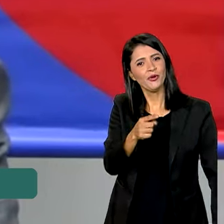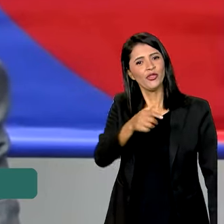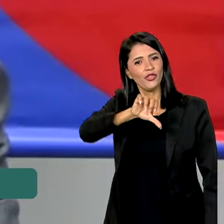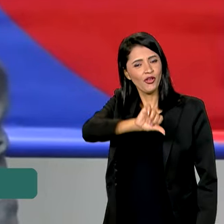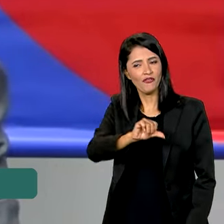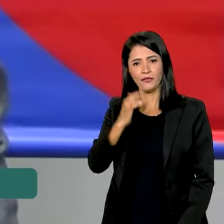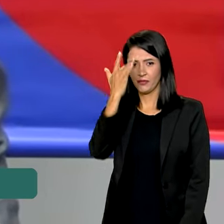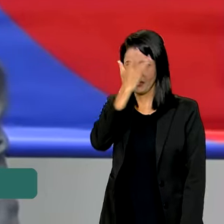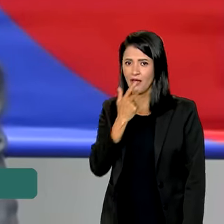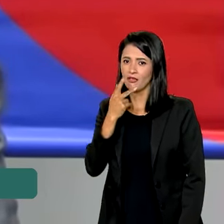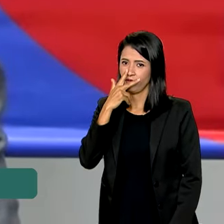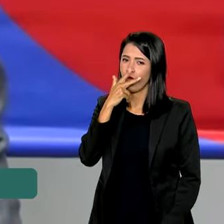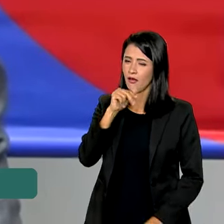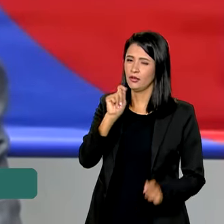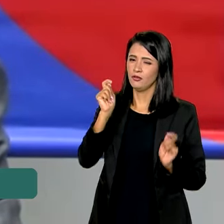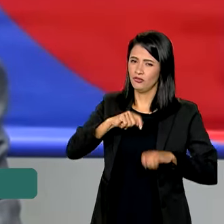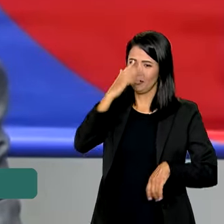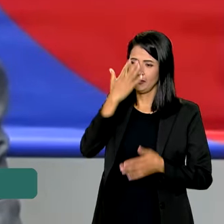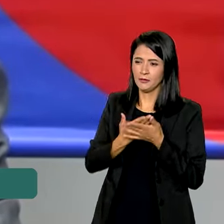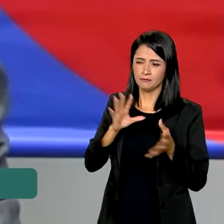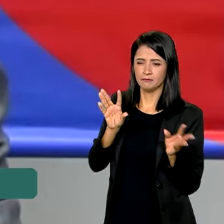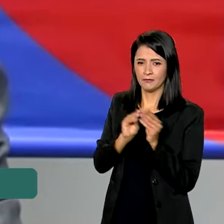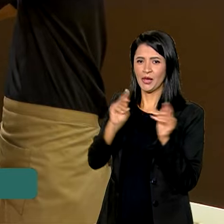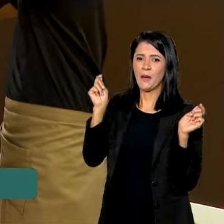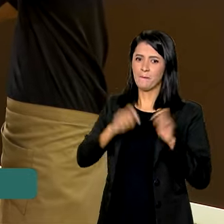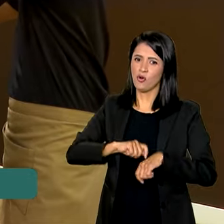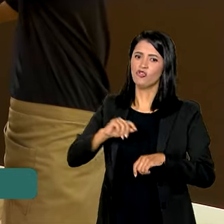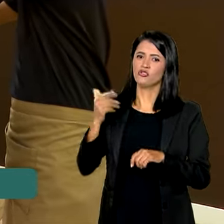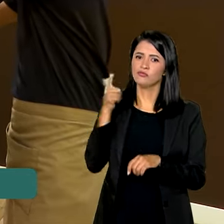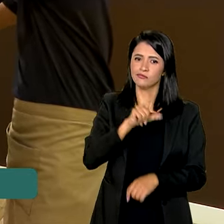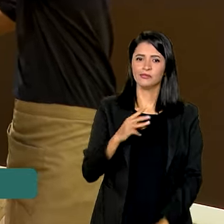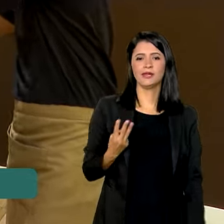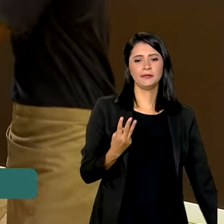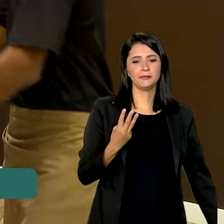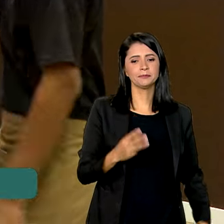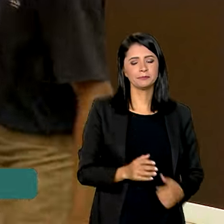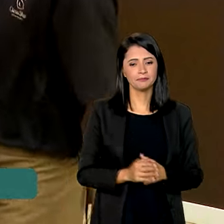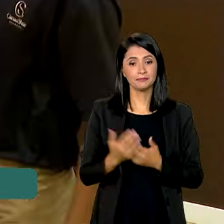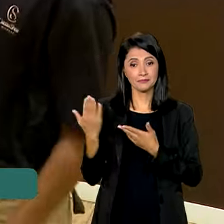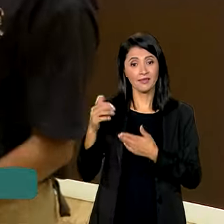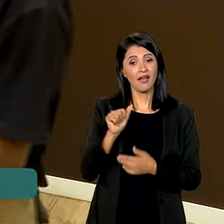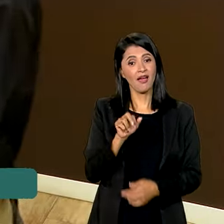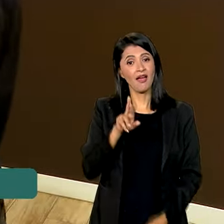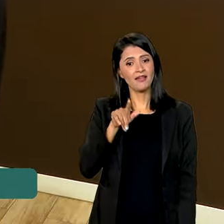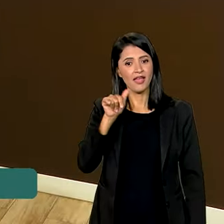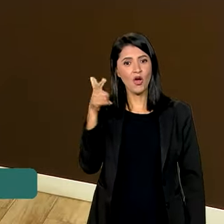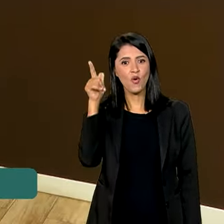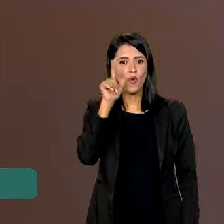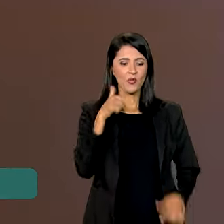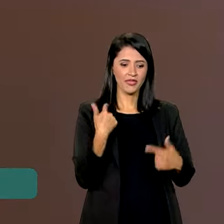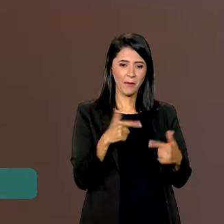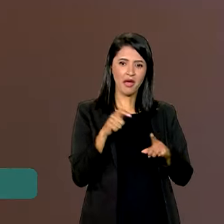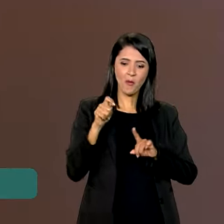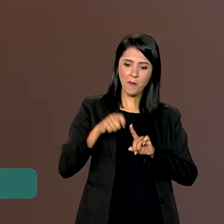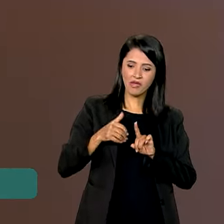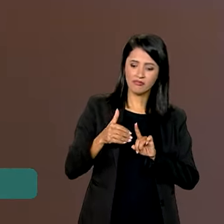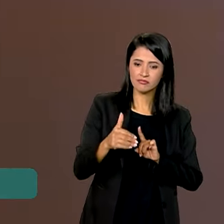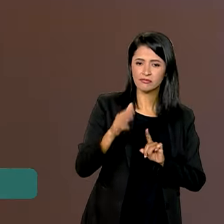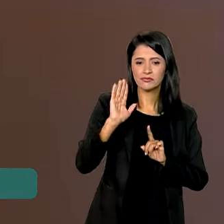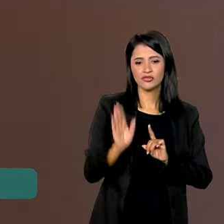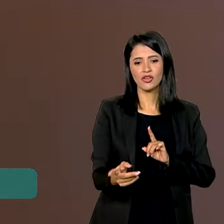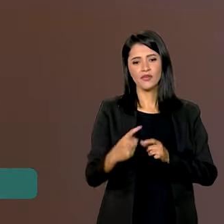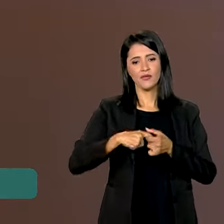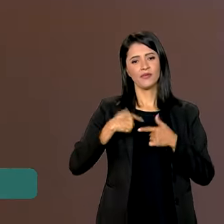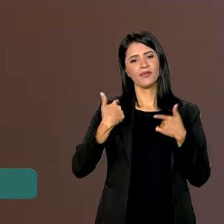Haddad acha que na revisão pode consolidar em 3%. Ariel Vitor conseguiu um emprego há um mês e a volta ao